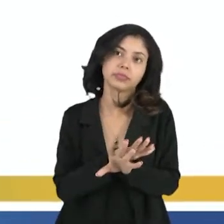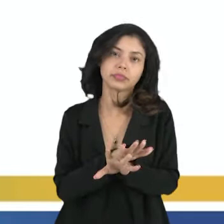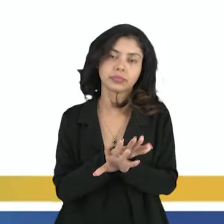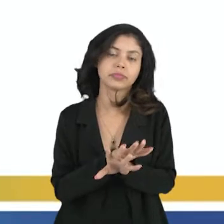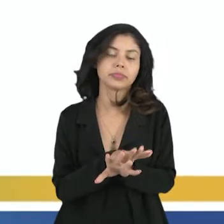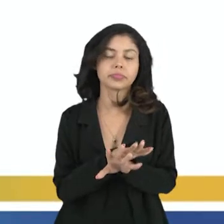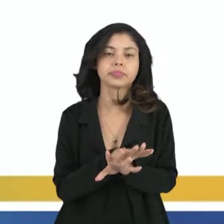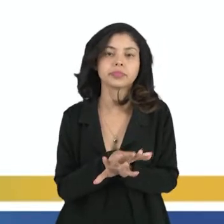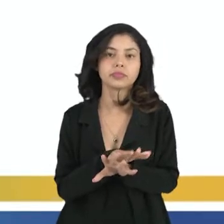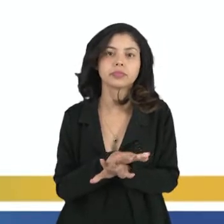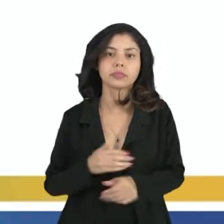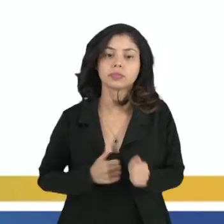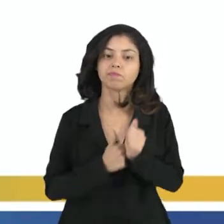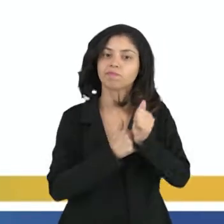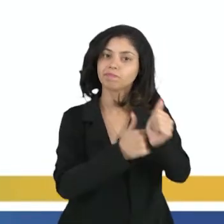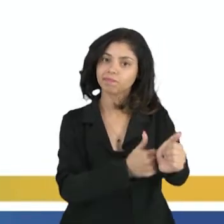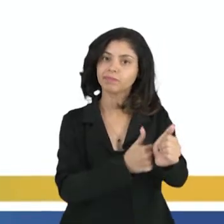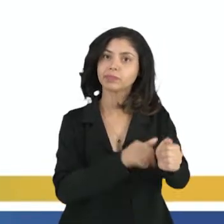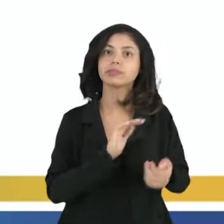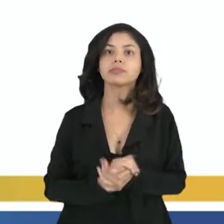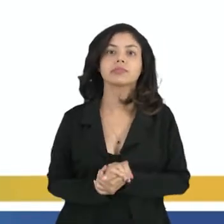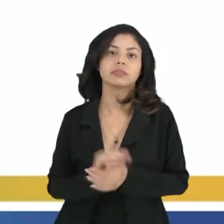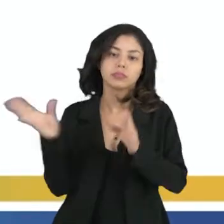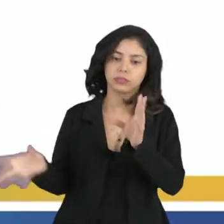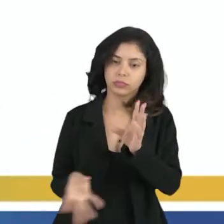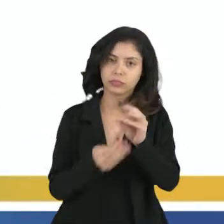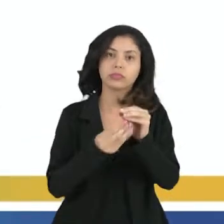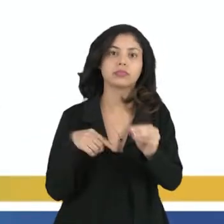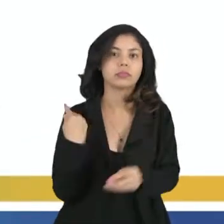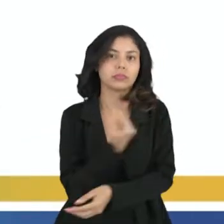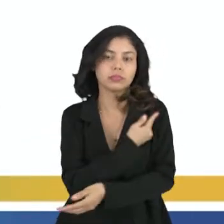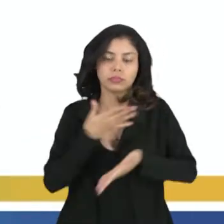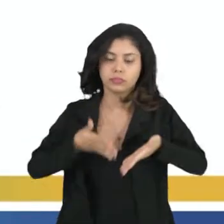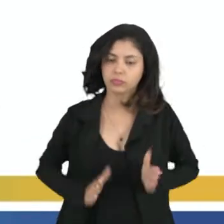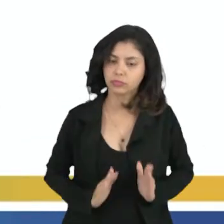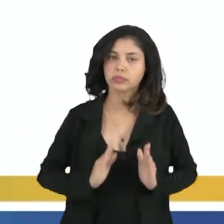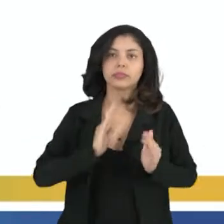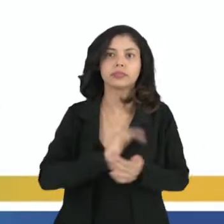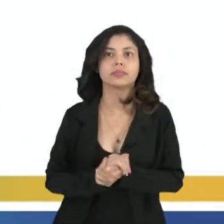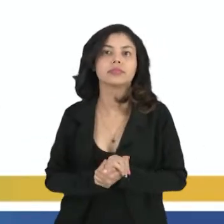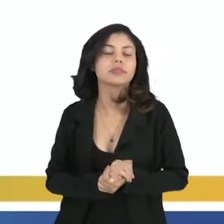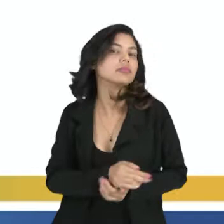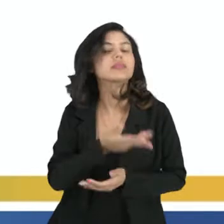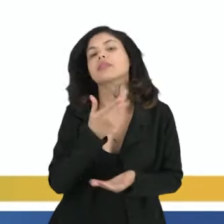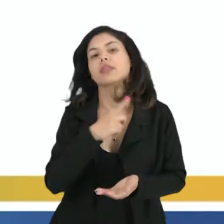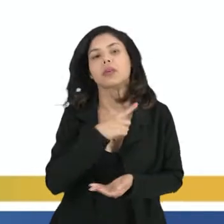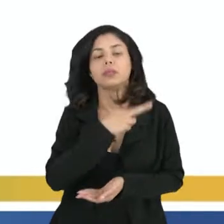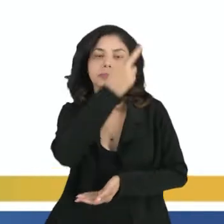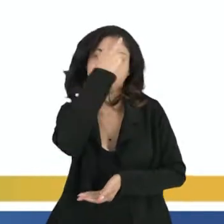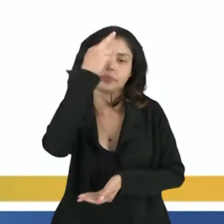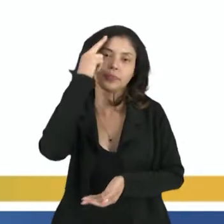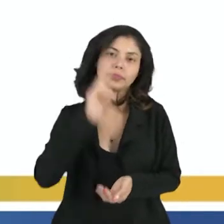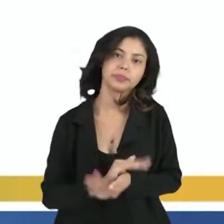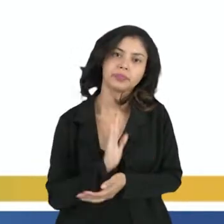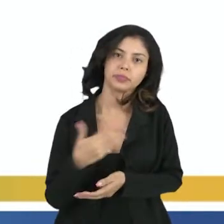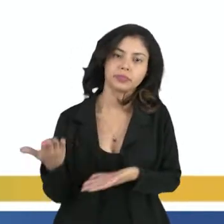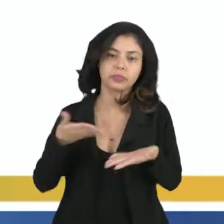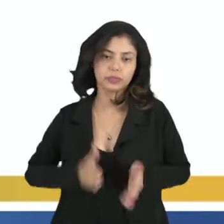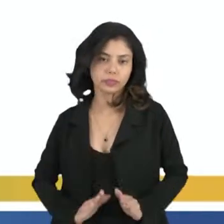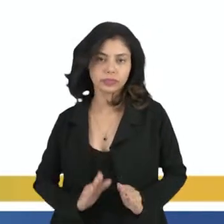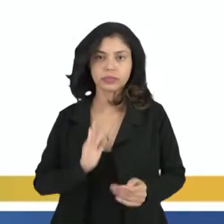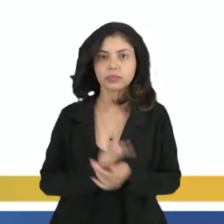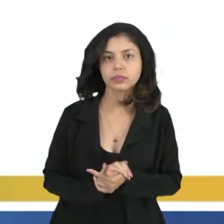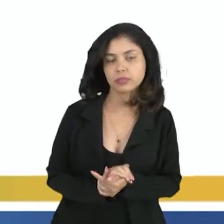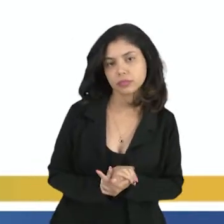carregando, a gente acaba sendo impregnado ao nascer, né? Tem um historiador que ele diz assim, que quando você nasce,